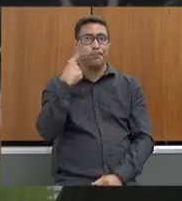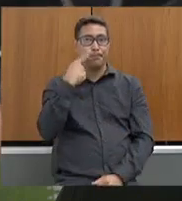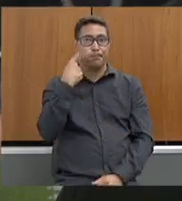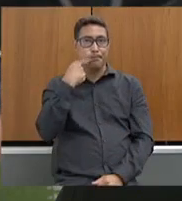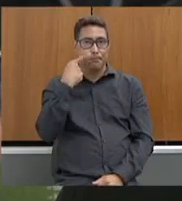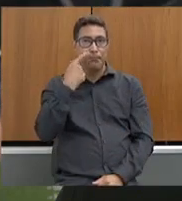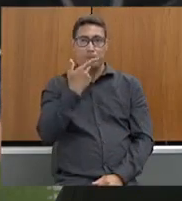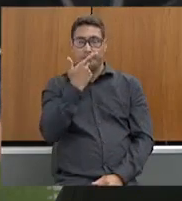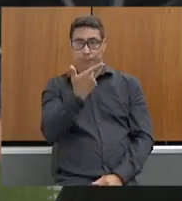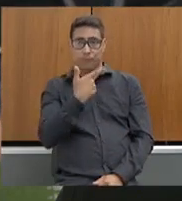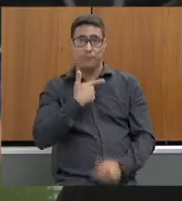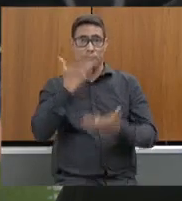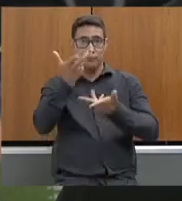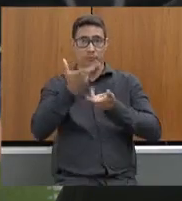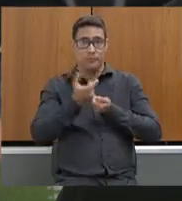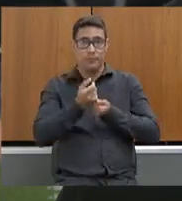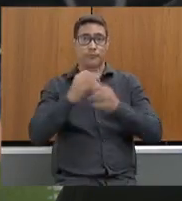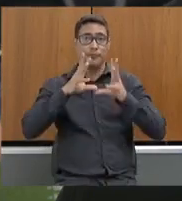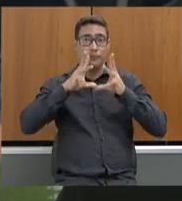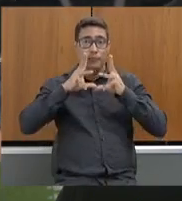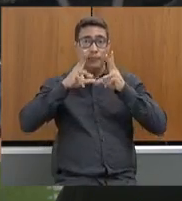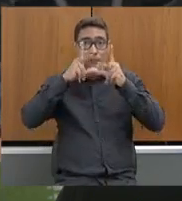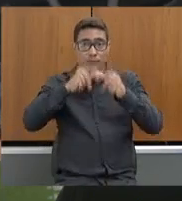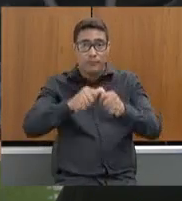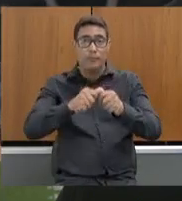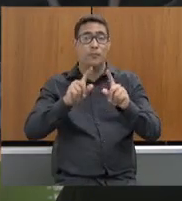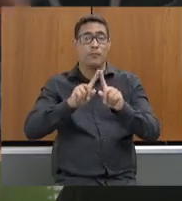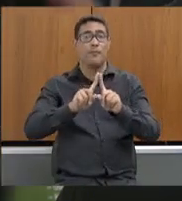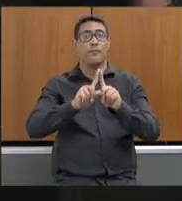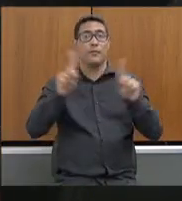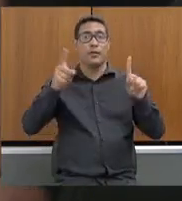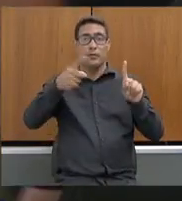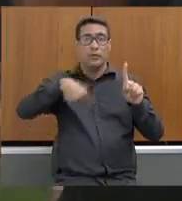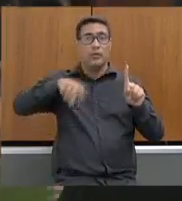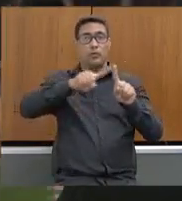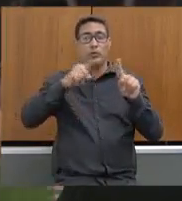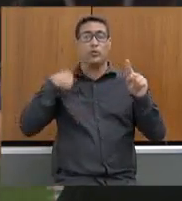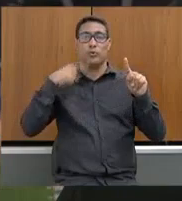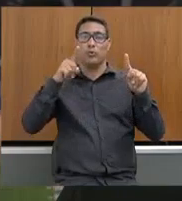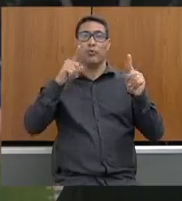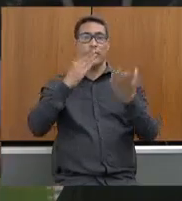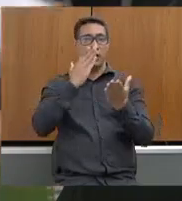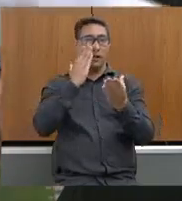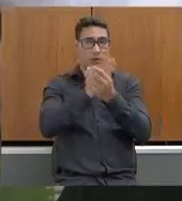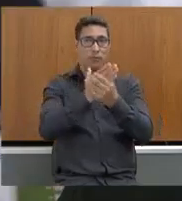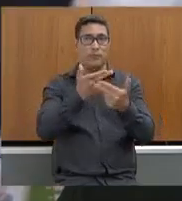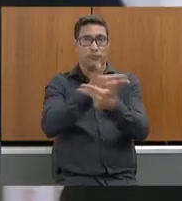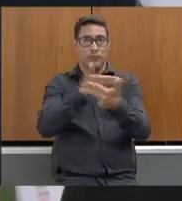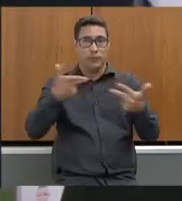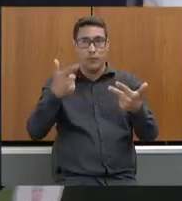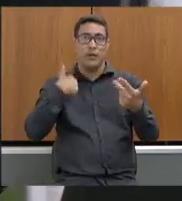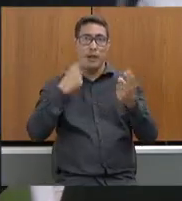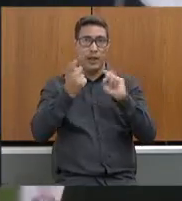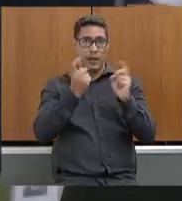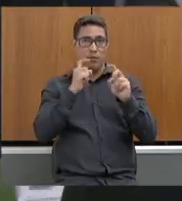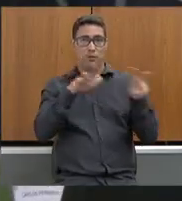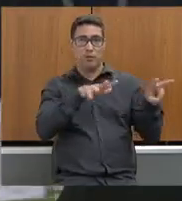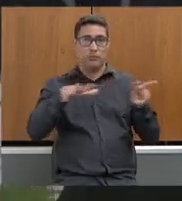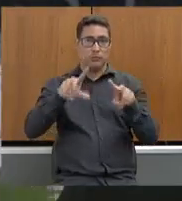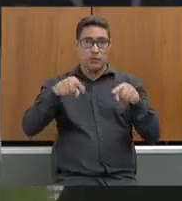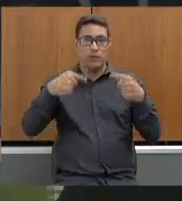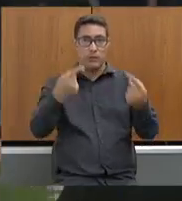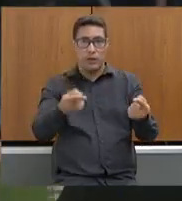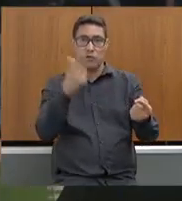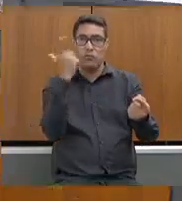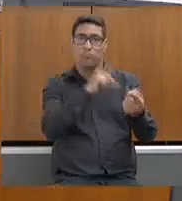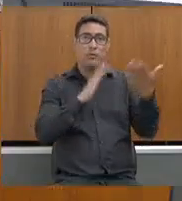fazer o recebimento de todos os requerimentos para que na próxima reunião que já está marcada semana que vem nós possamos aprovar